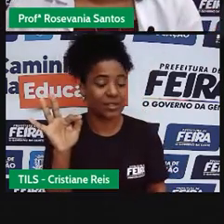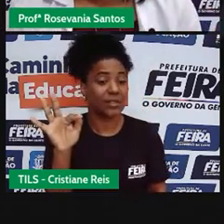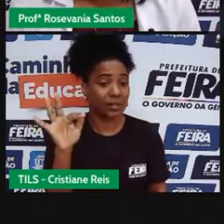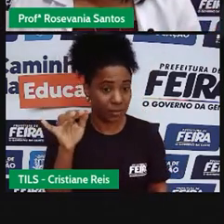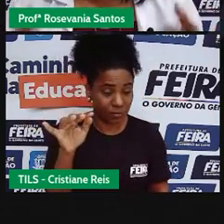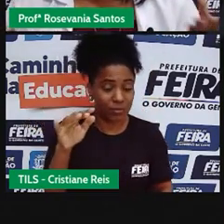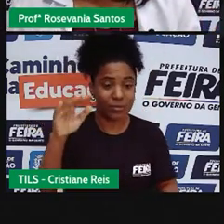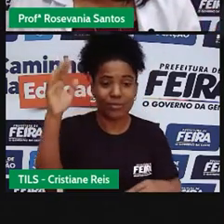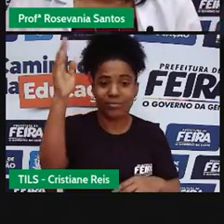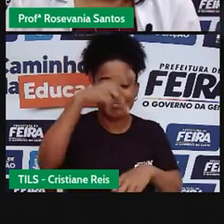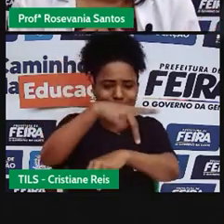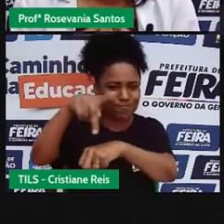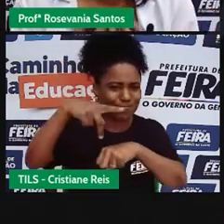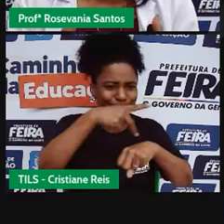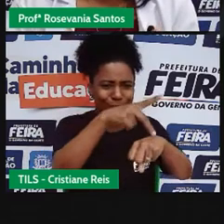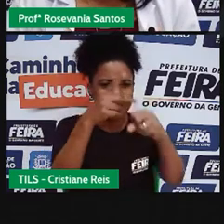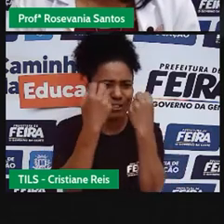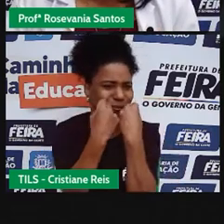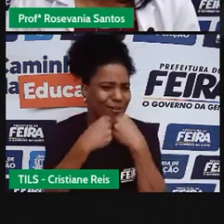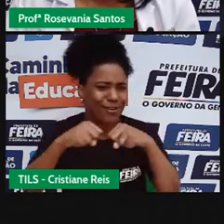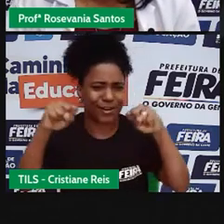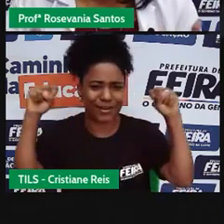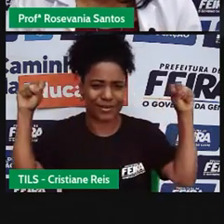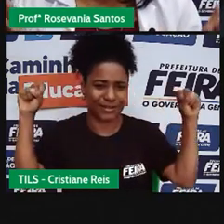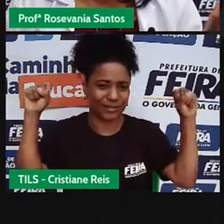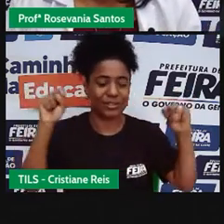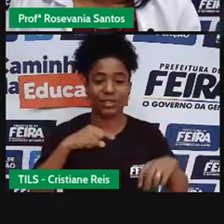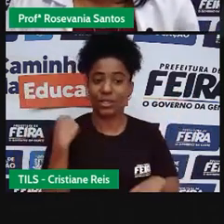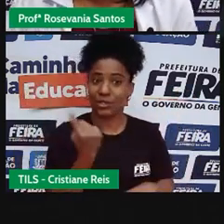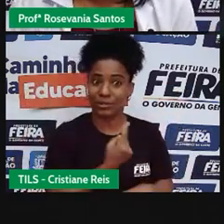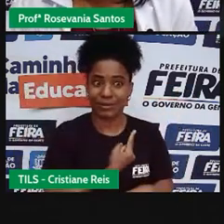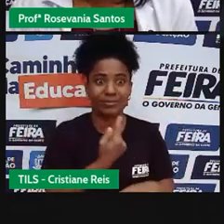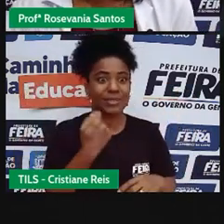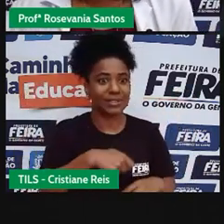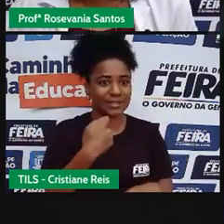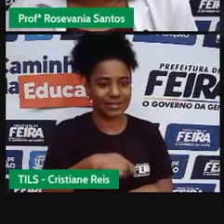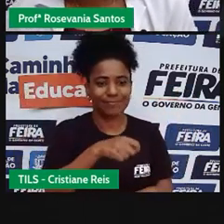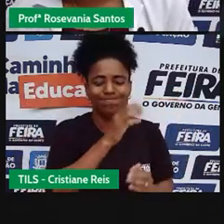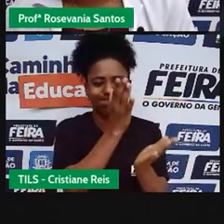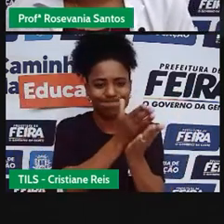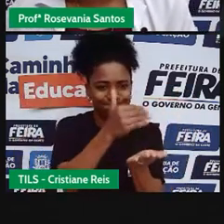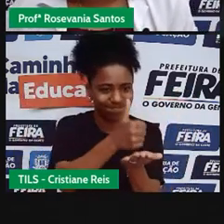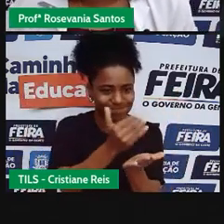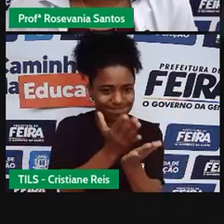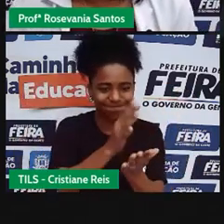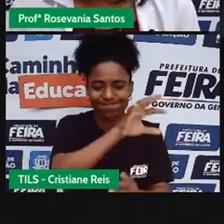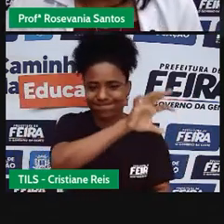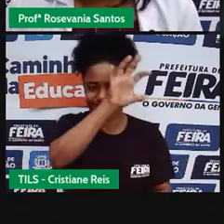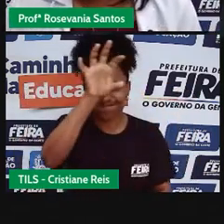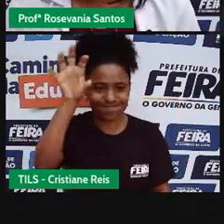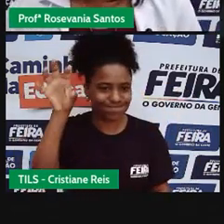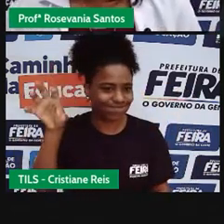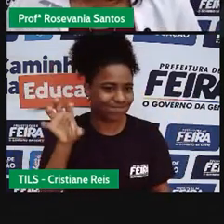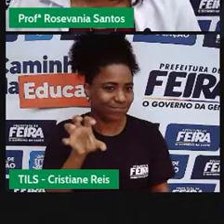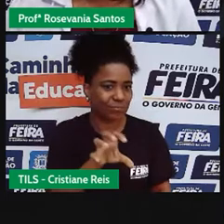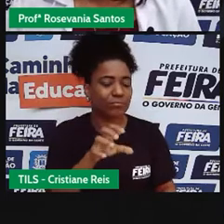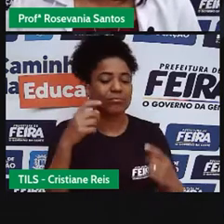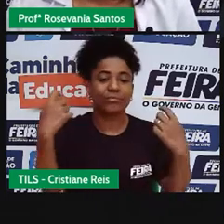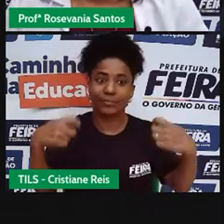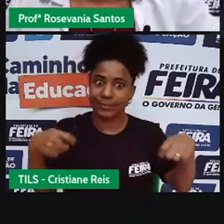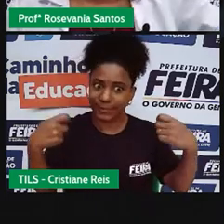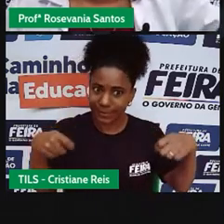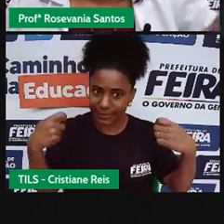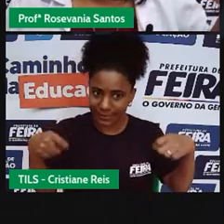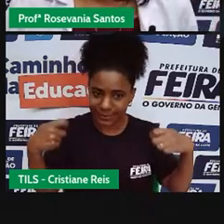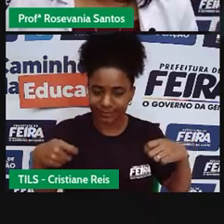estado, a gente precisa ter uma divisão também, levando em consideração essas características que eles estão aí. Outra coisa